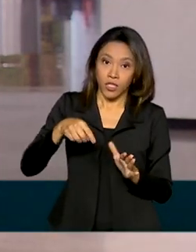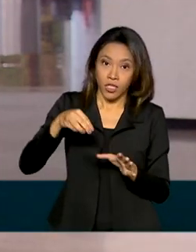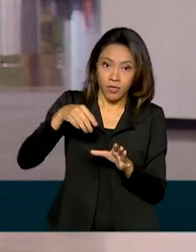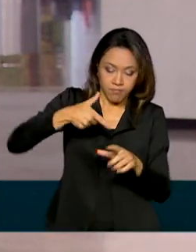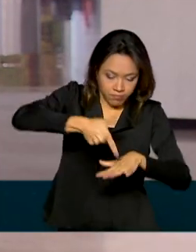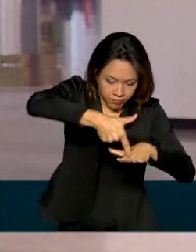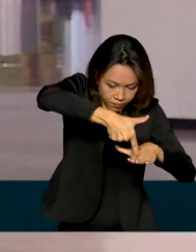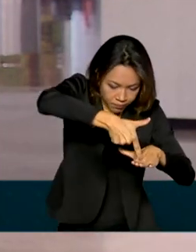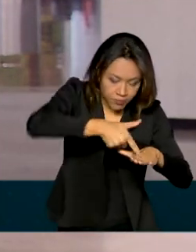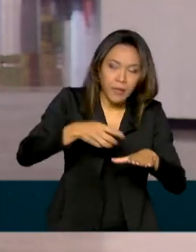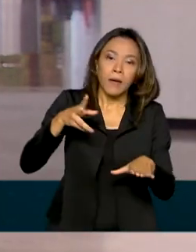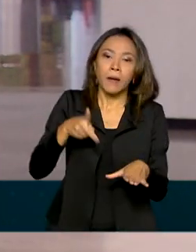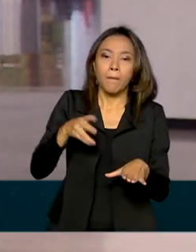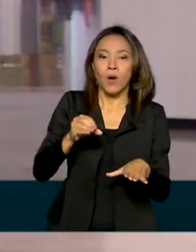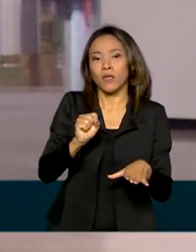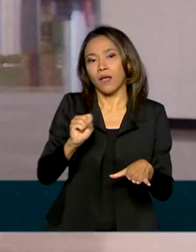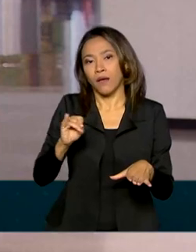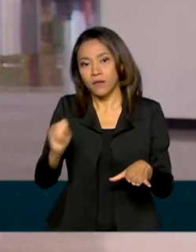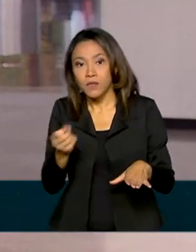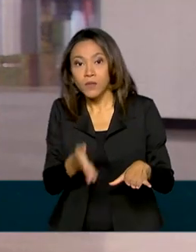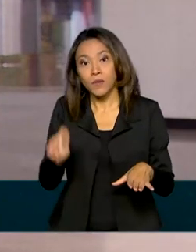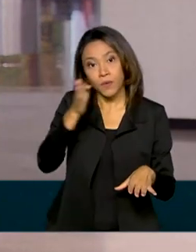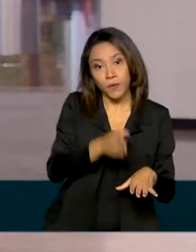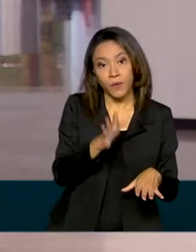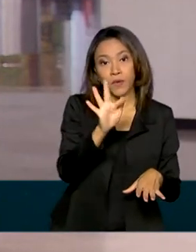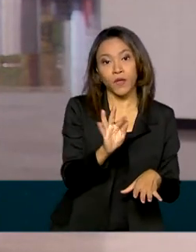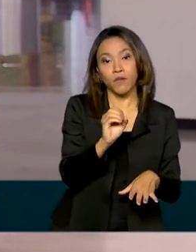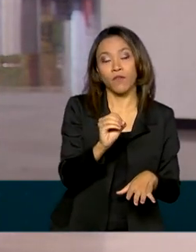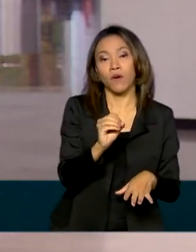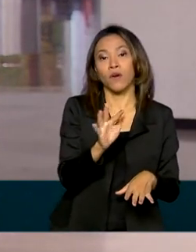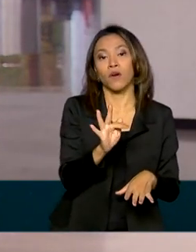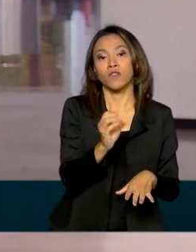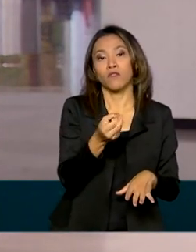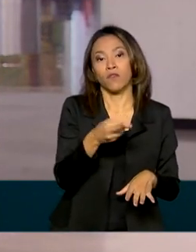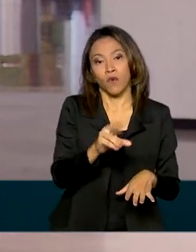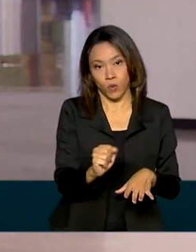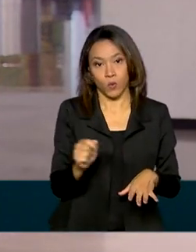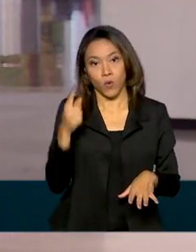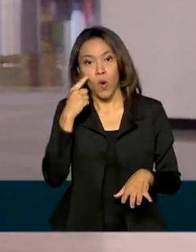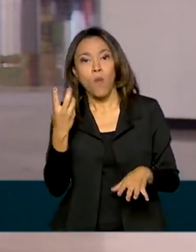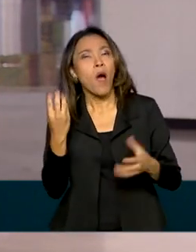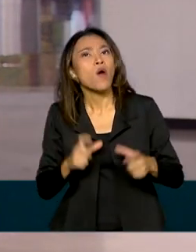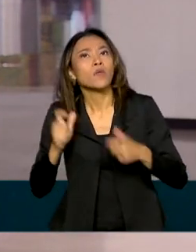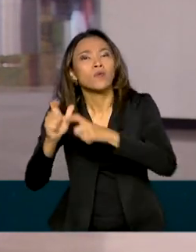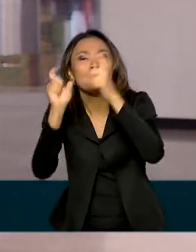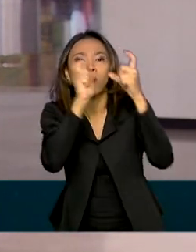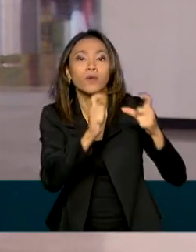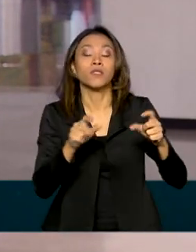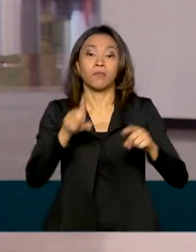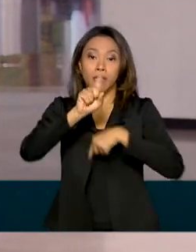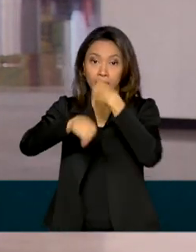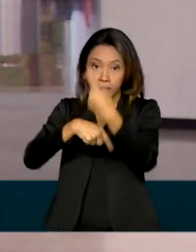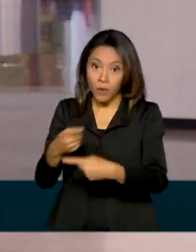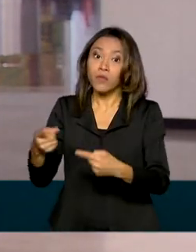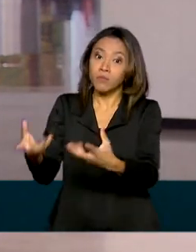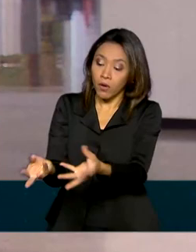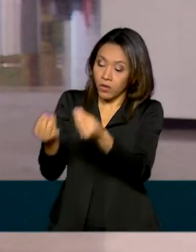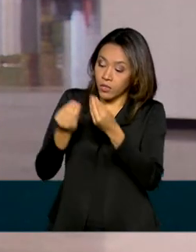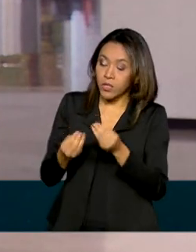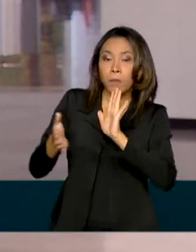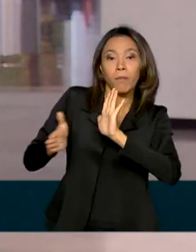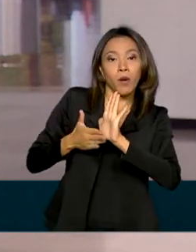em um estudo sobre a utilização dessas reservas. O grupo pode trazer como resultado, por exemplo, propostas